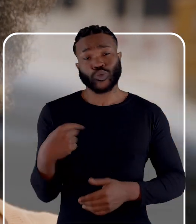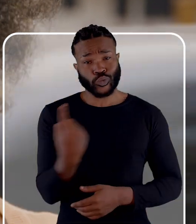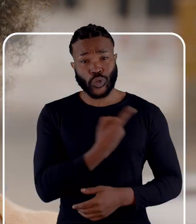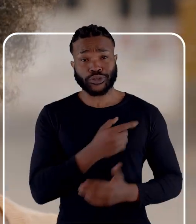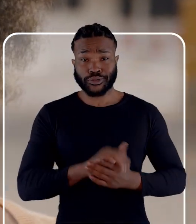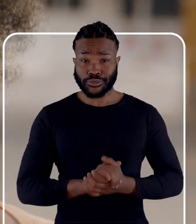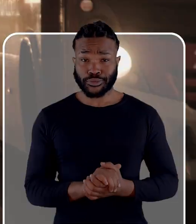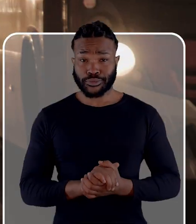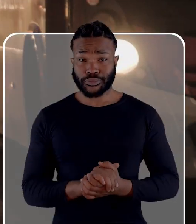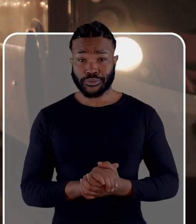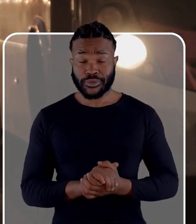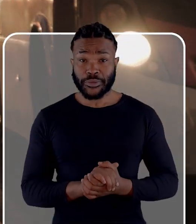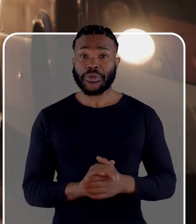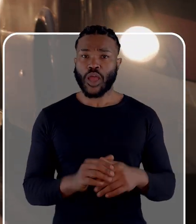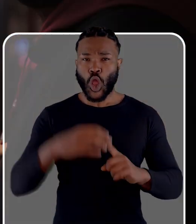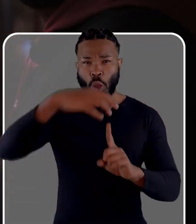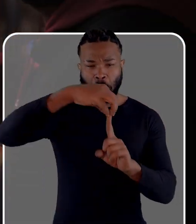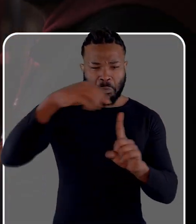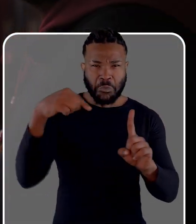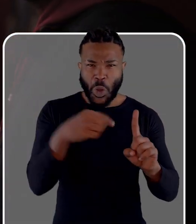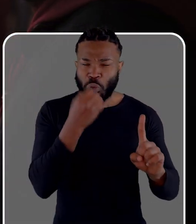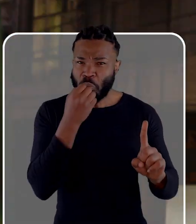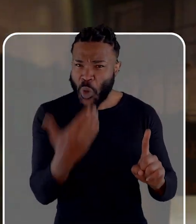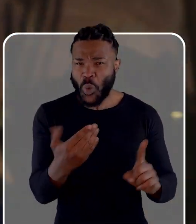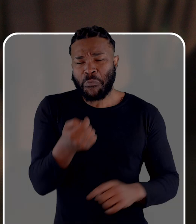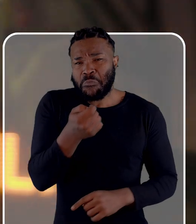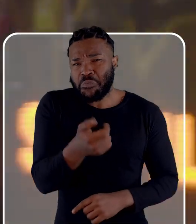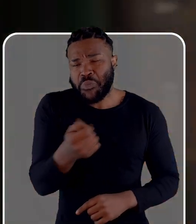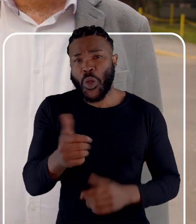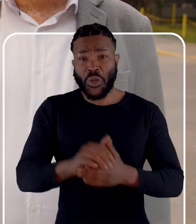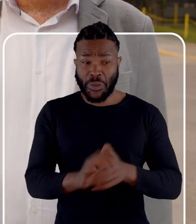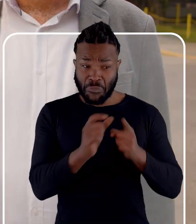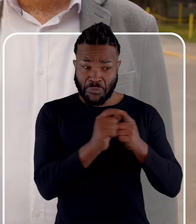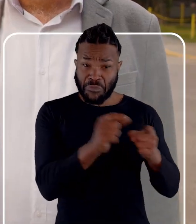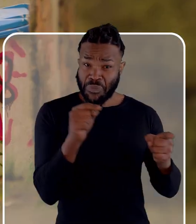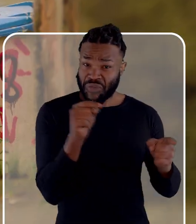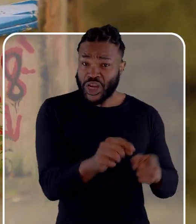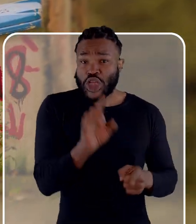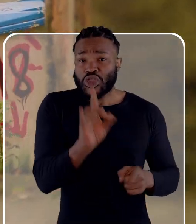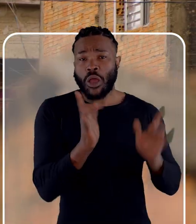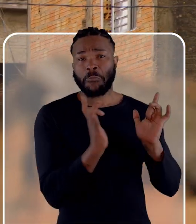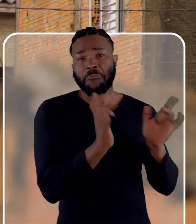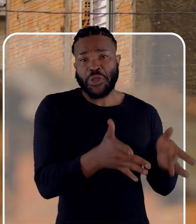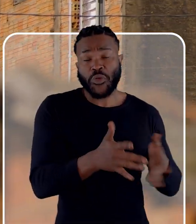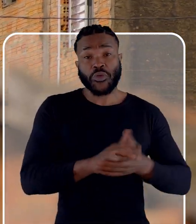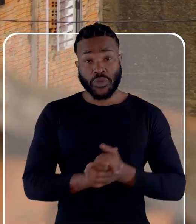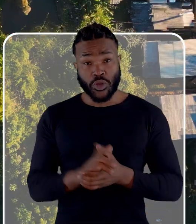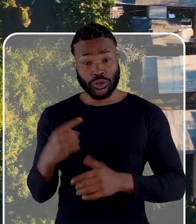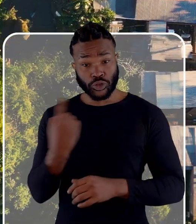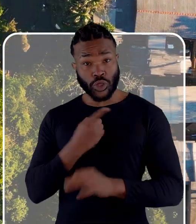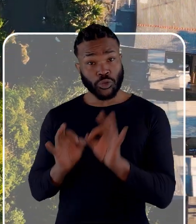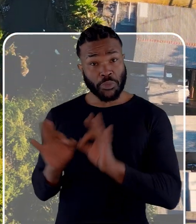essa conta fomos nós. Paradas de ônibus boas são raridade. Na periferia é só